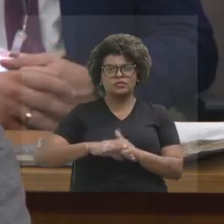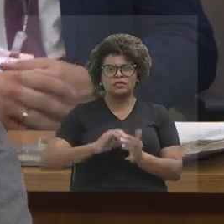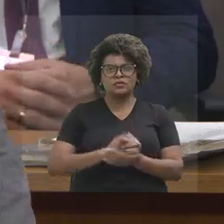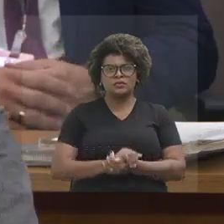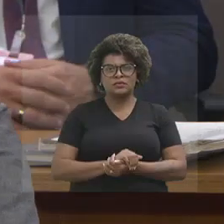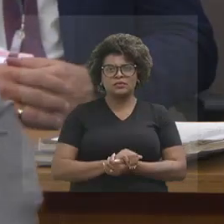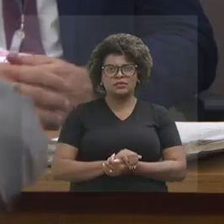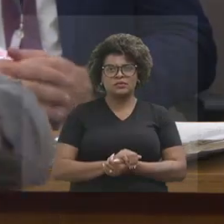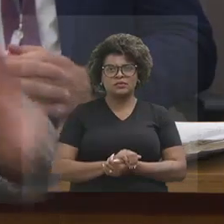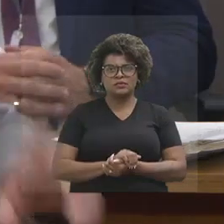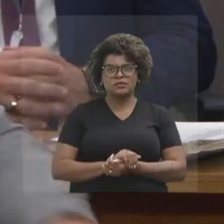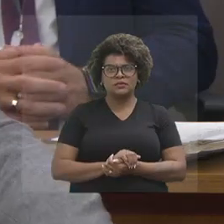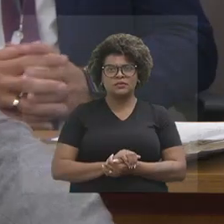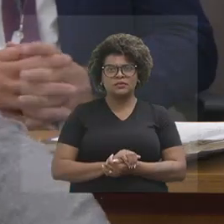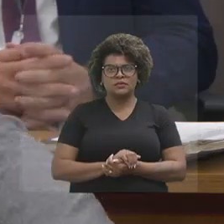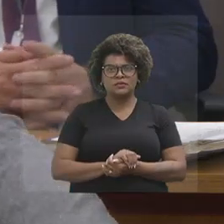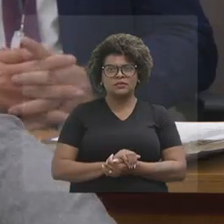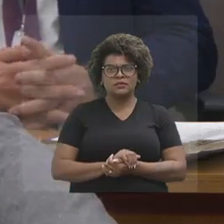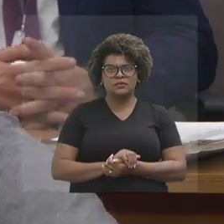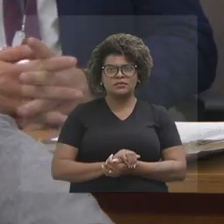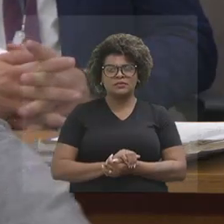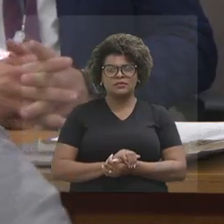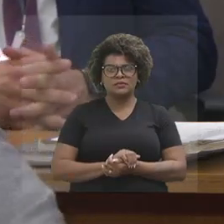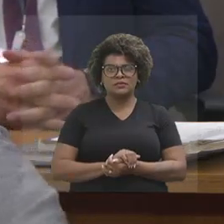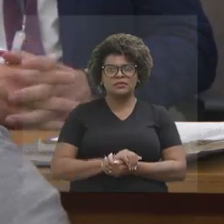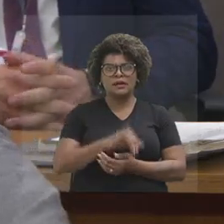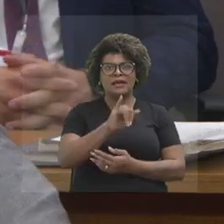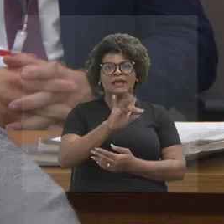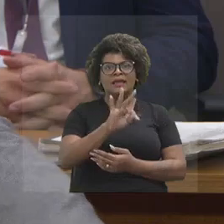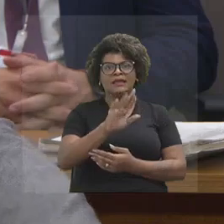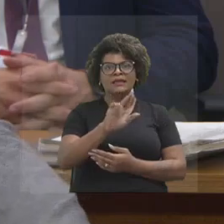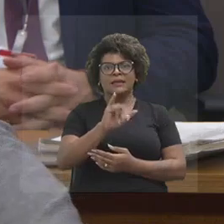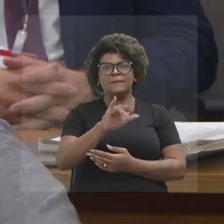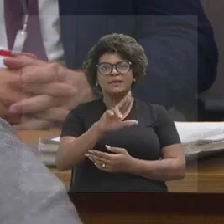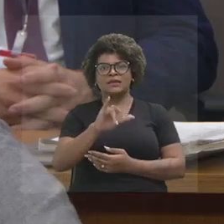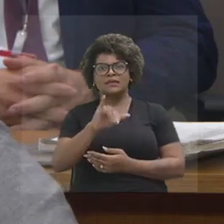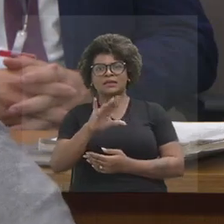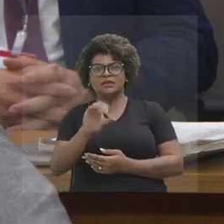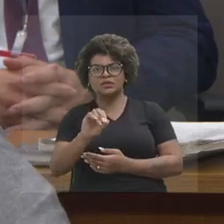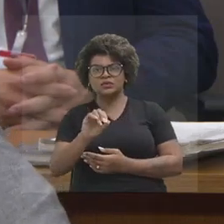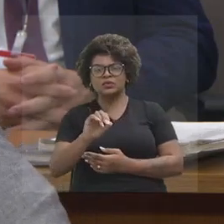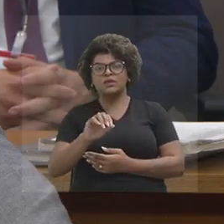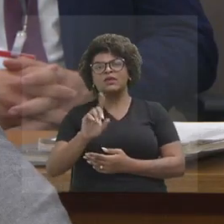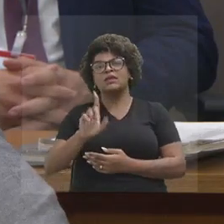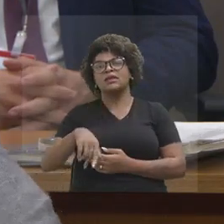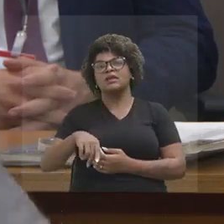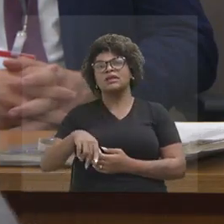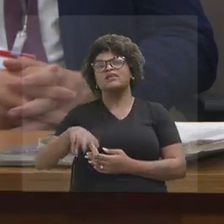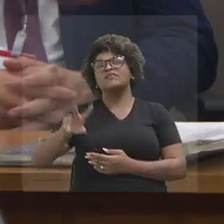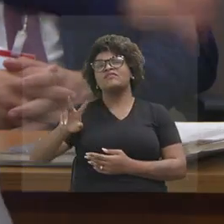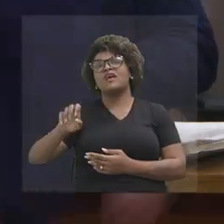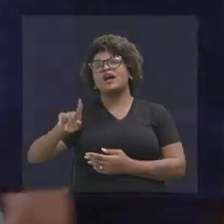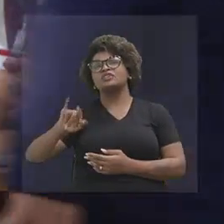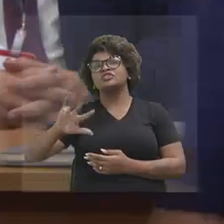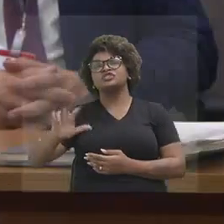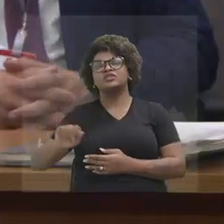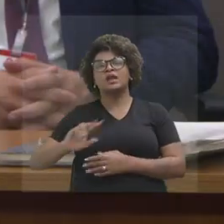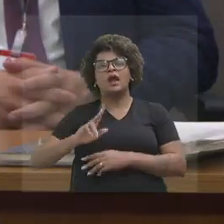Só para não ficar vazio. A gente anunciou Itabirito e Boa de Varginha, e aí a população de Ubar